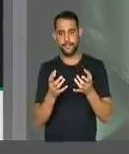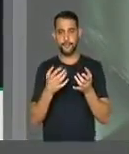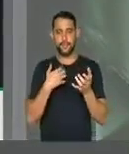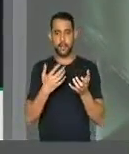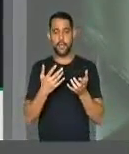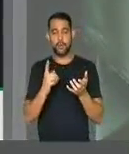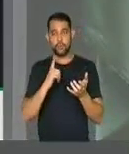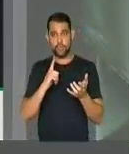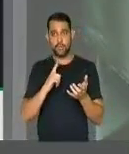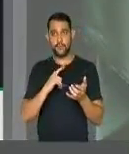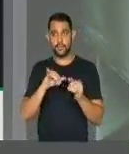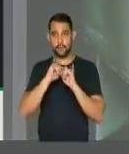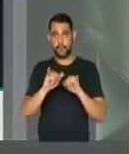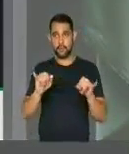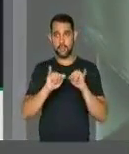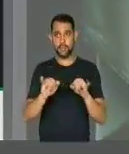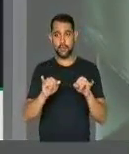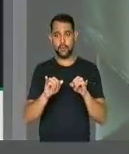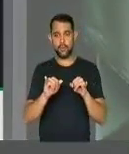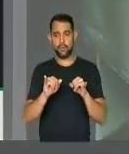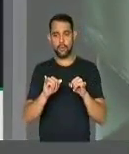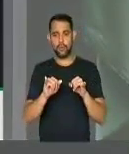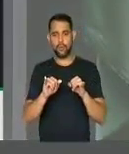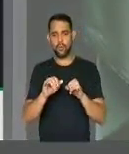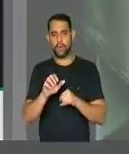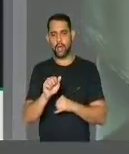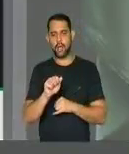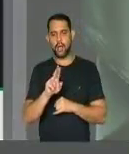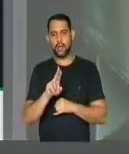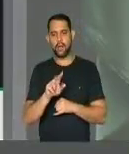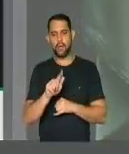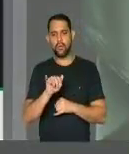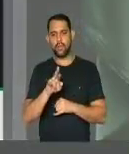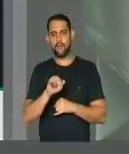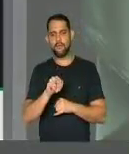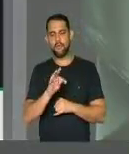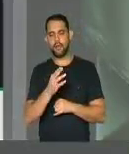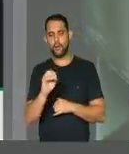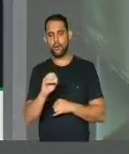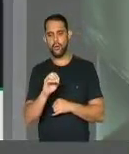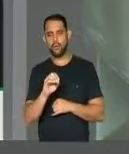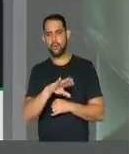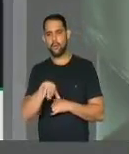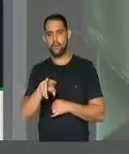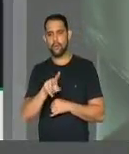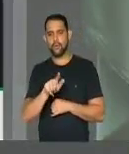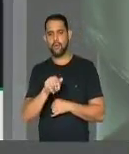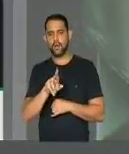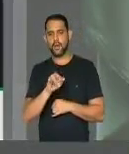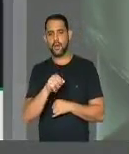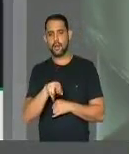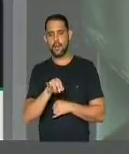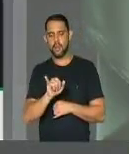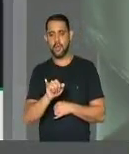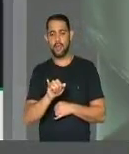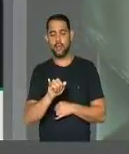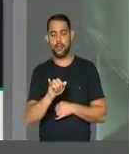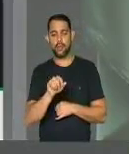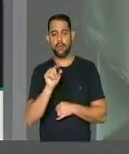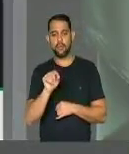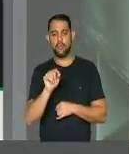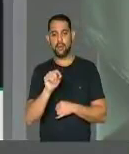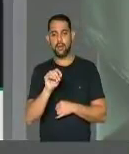eu tive essa notícia, o aquífero Guarani para